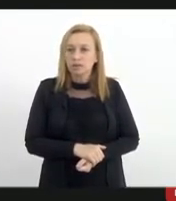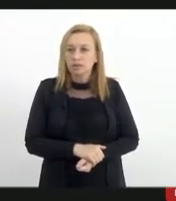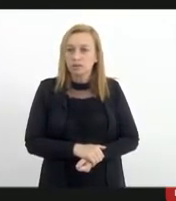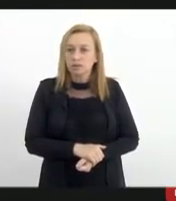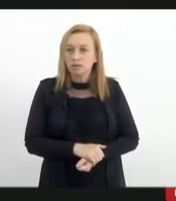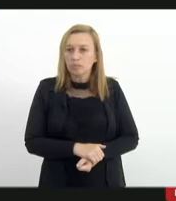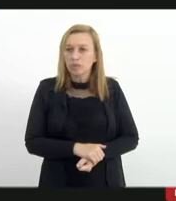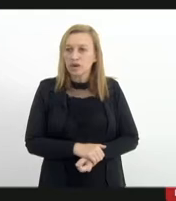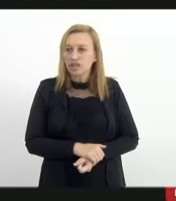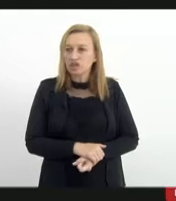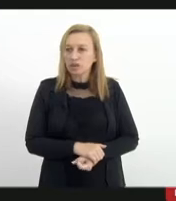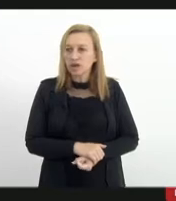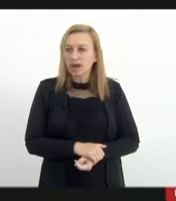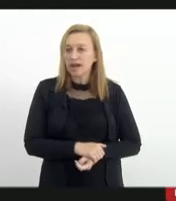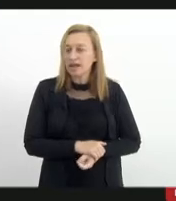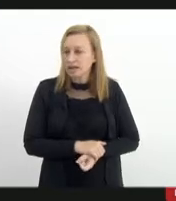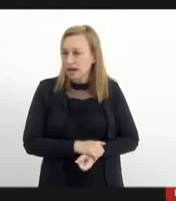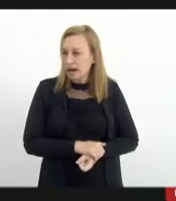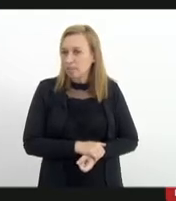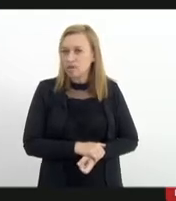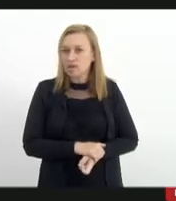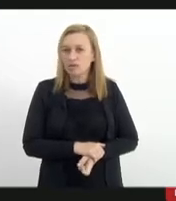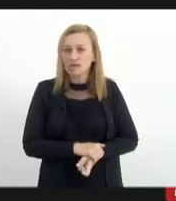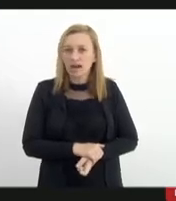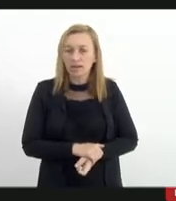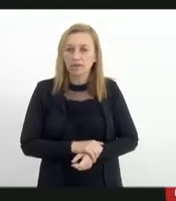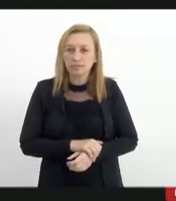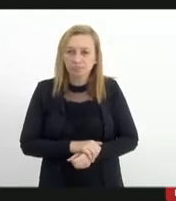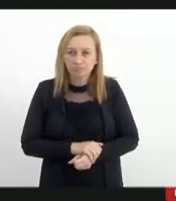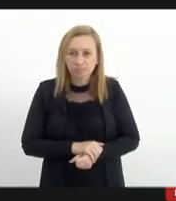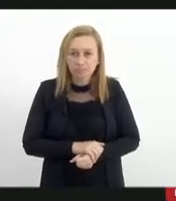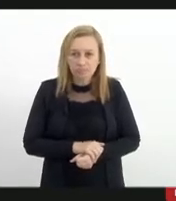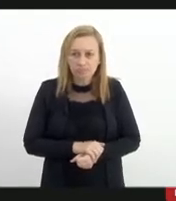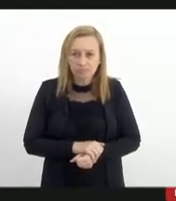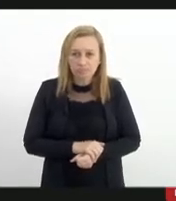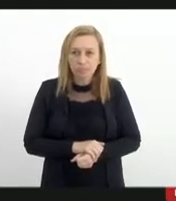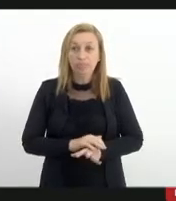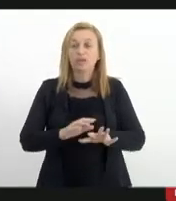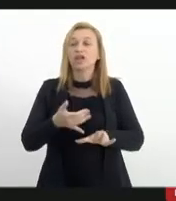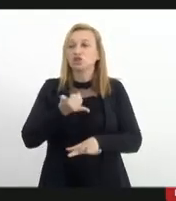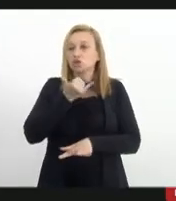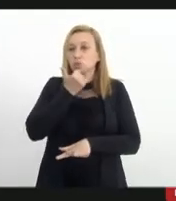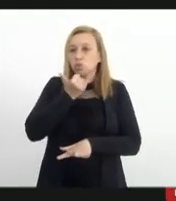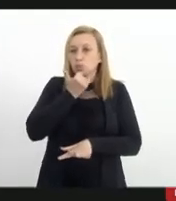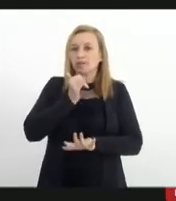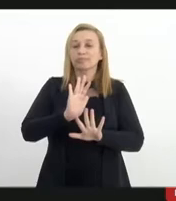Desculpa isso aqui, mas é a vida cotidiana acontecendo ao lado das nossas janelas sempre.